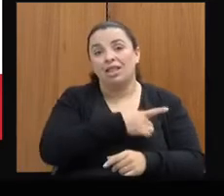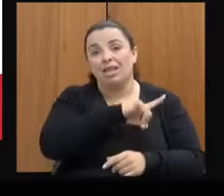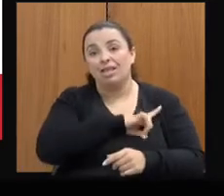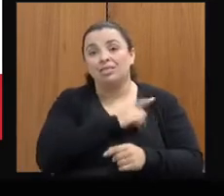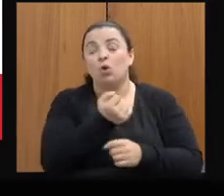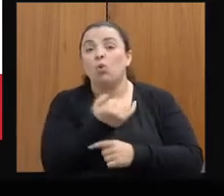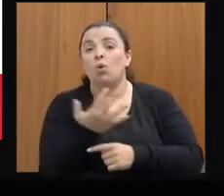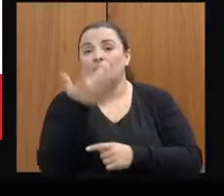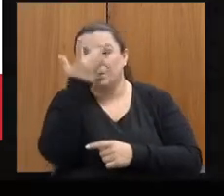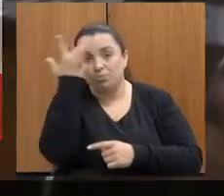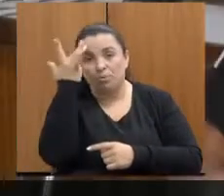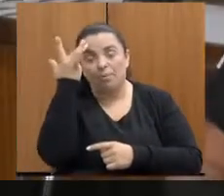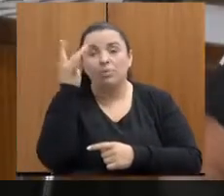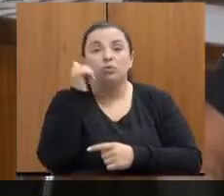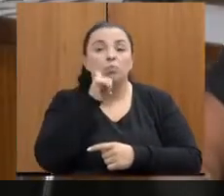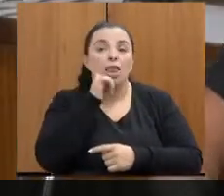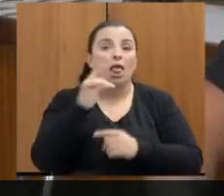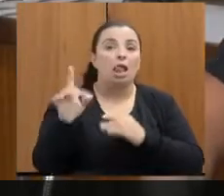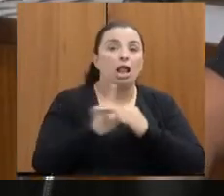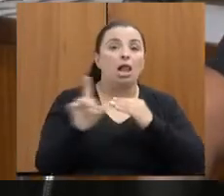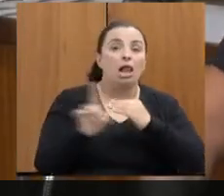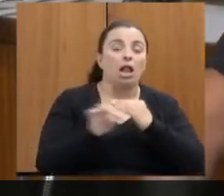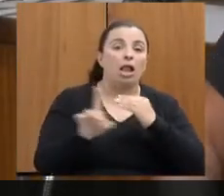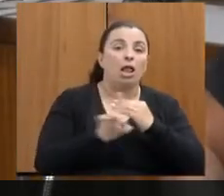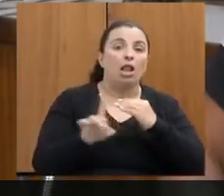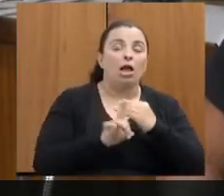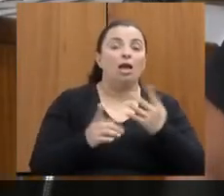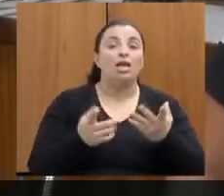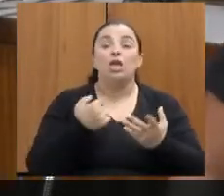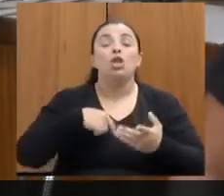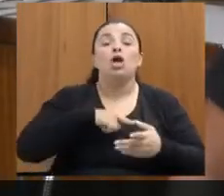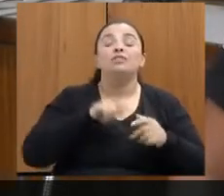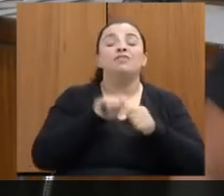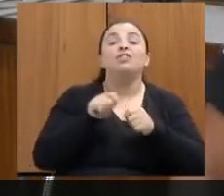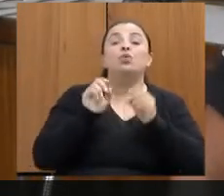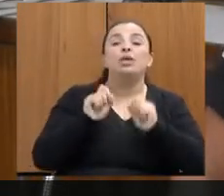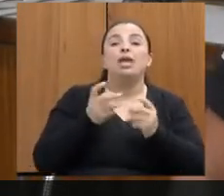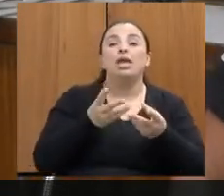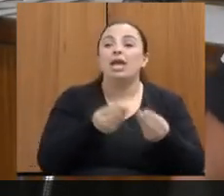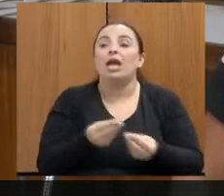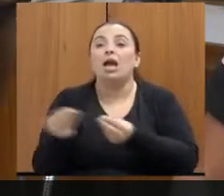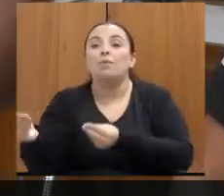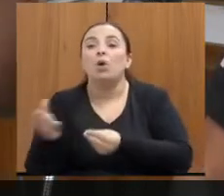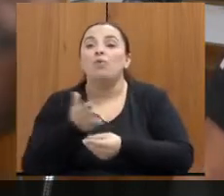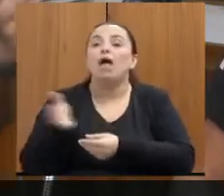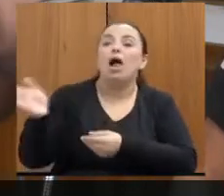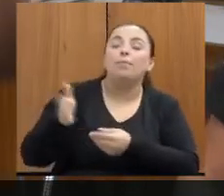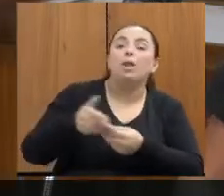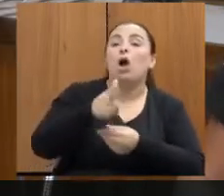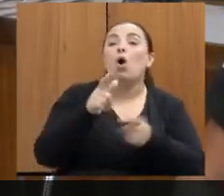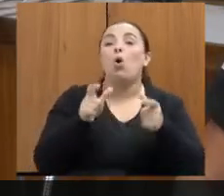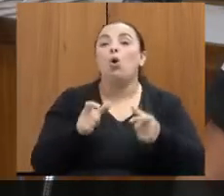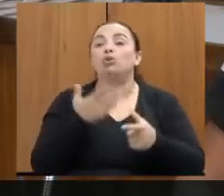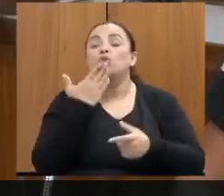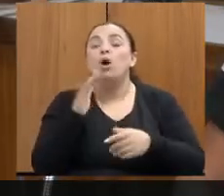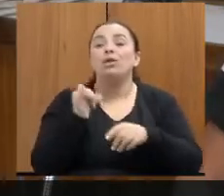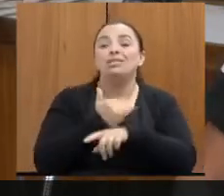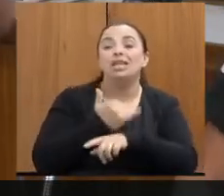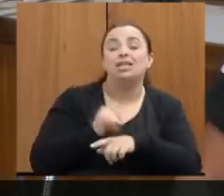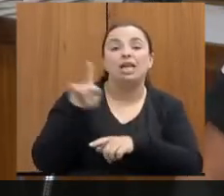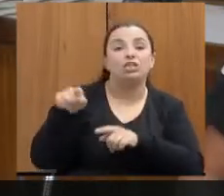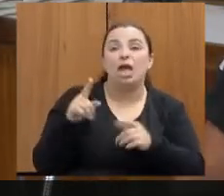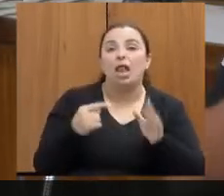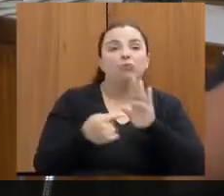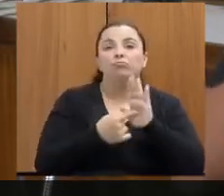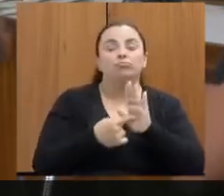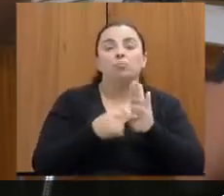a gente fez, para onde encaminhou, que estratégia a gente criou com essa mulher? Ah, ela não registrou hoje por tal motivo, mas combinamos dela voltar